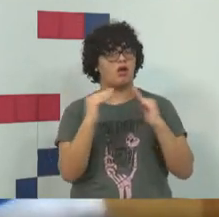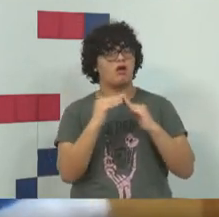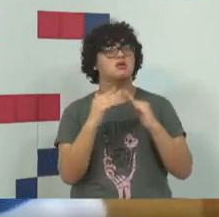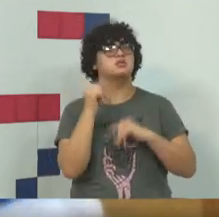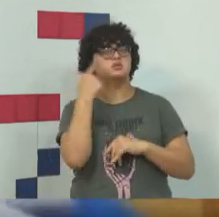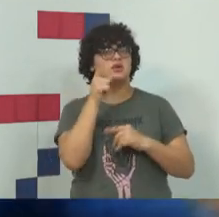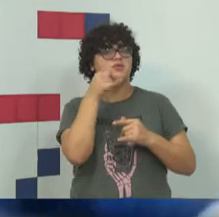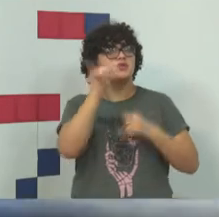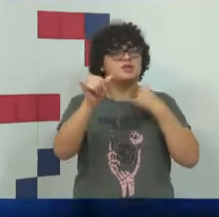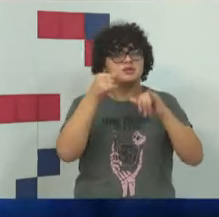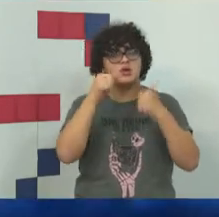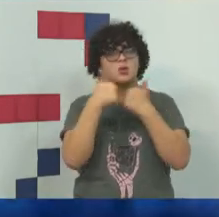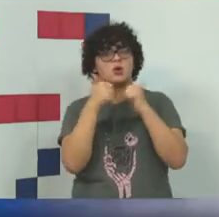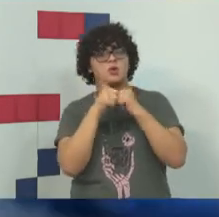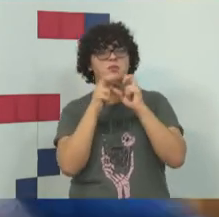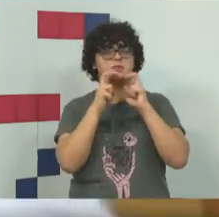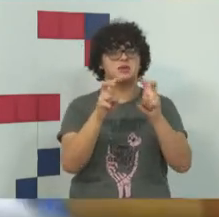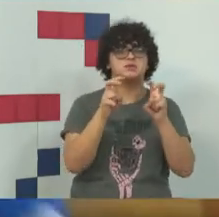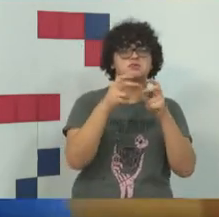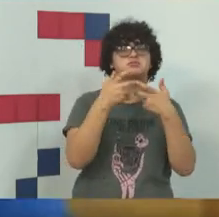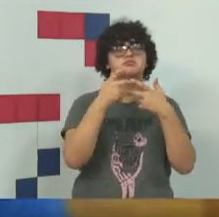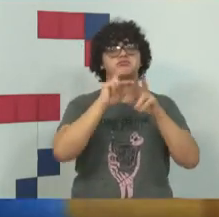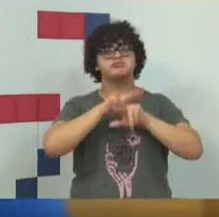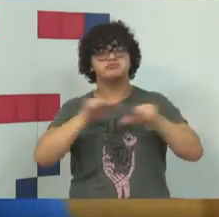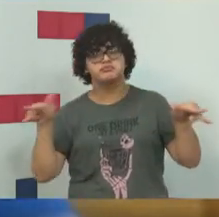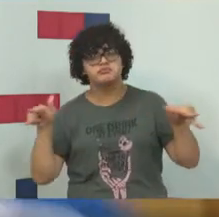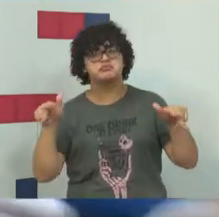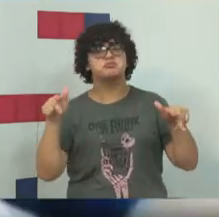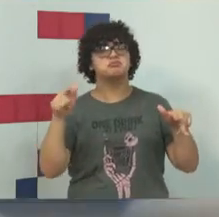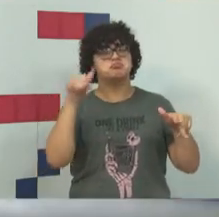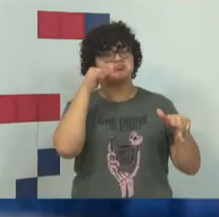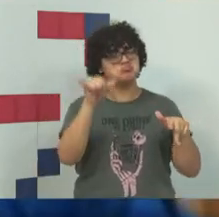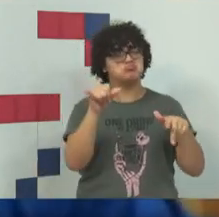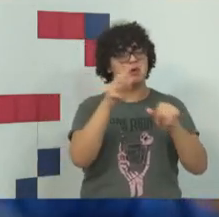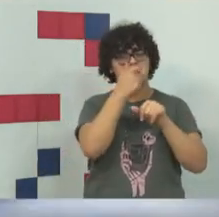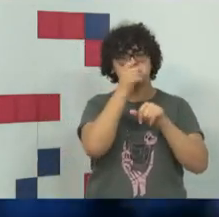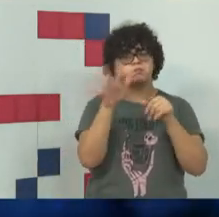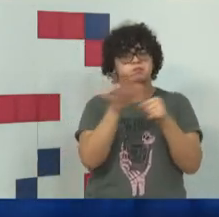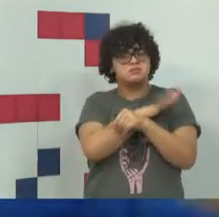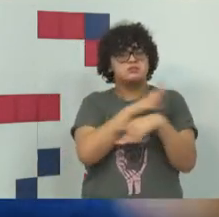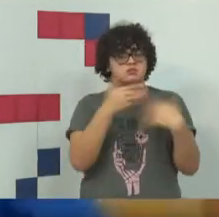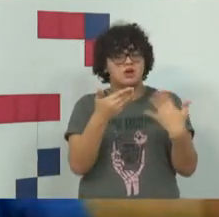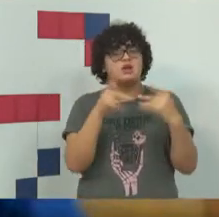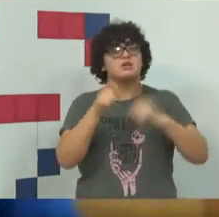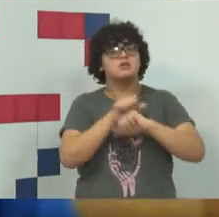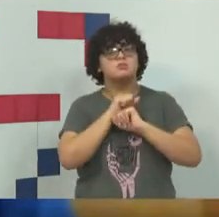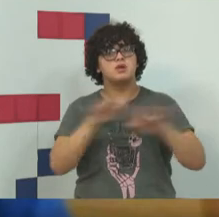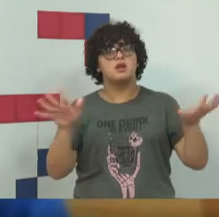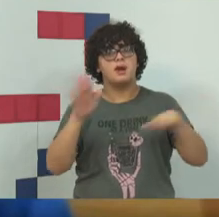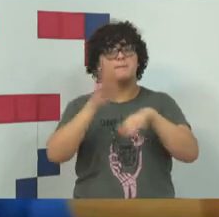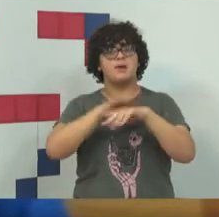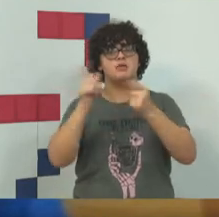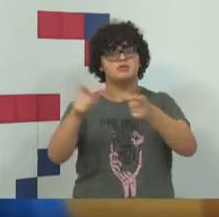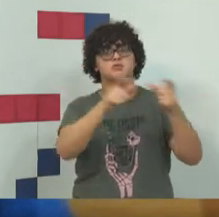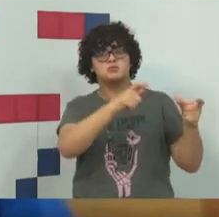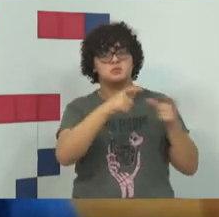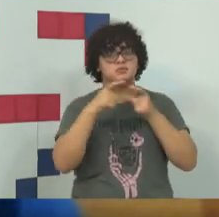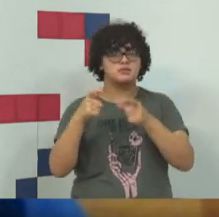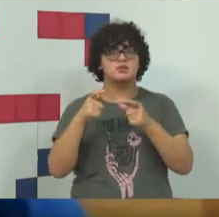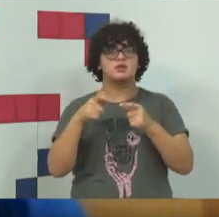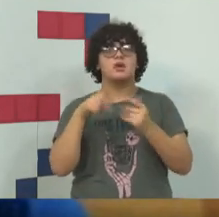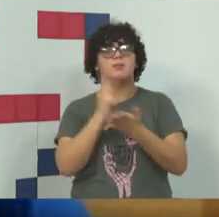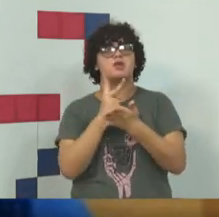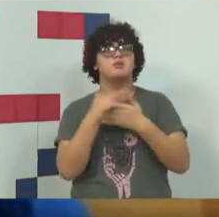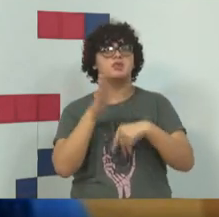grandes cidades. É possível se a gente pode se espalhar mais, digamos assim. Ao mesmo